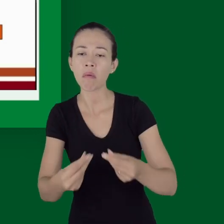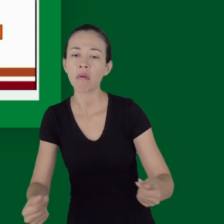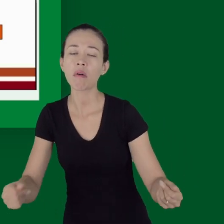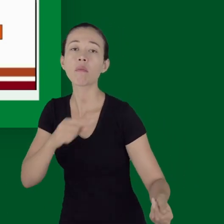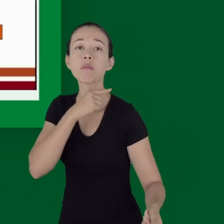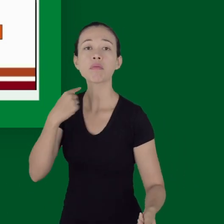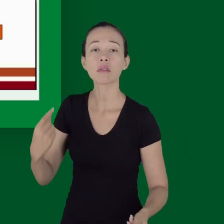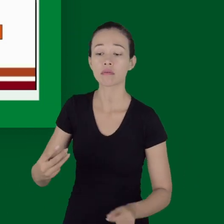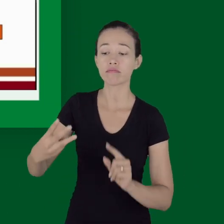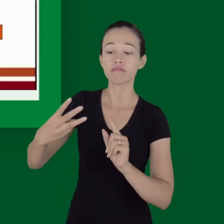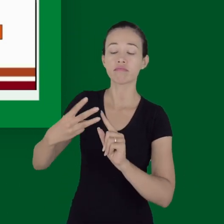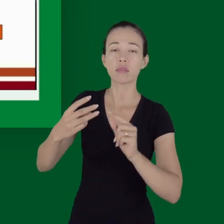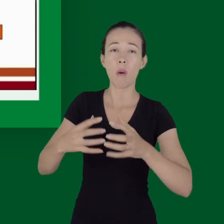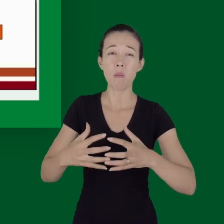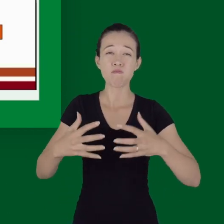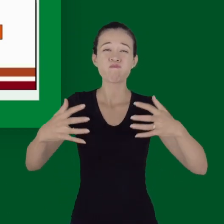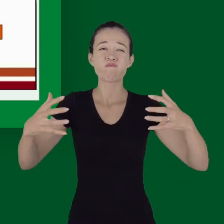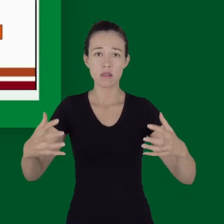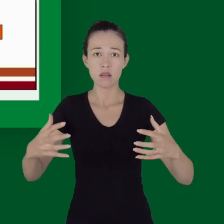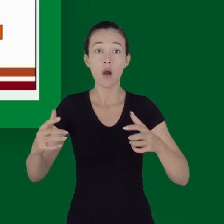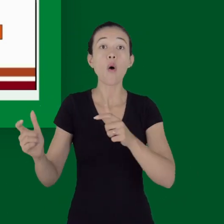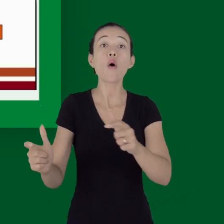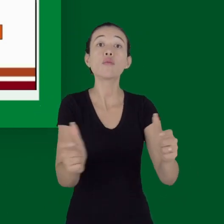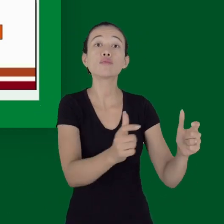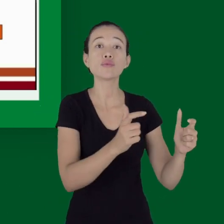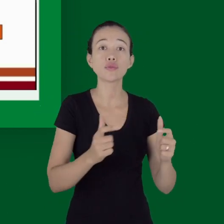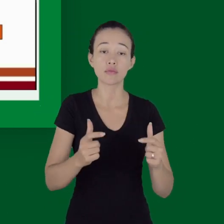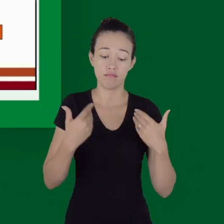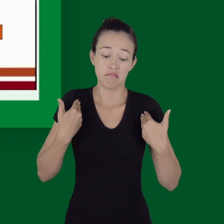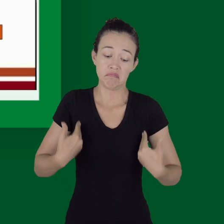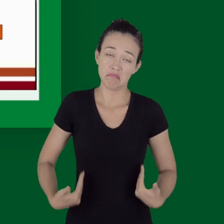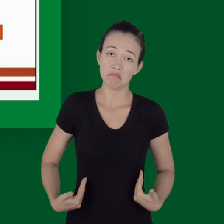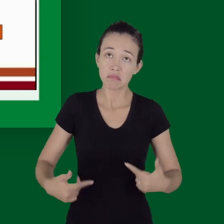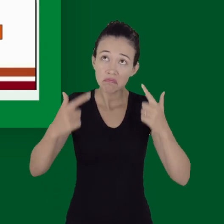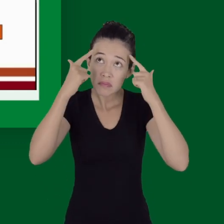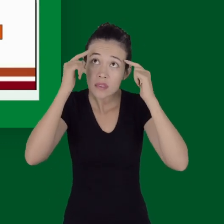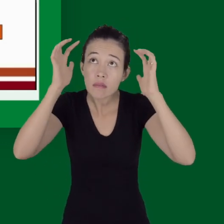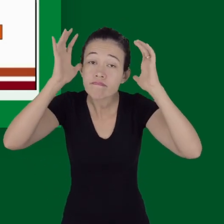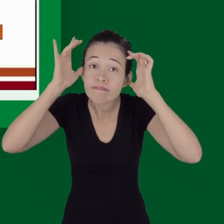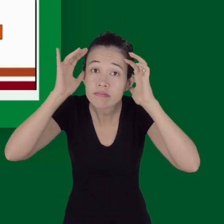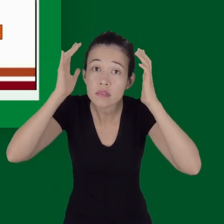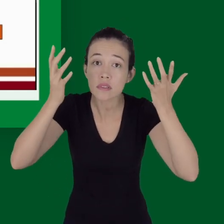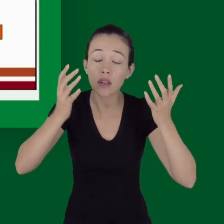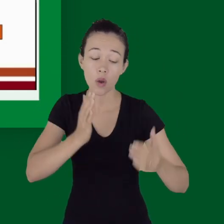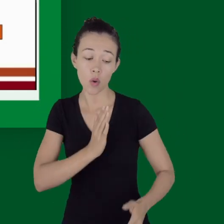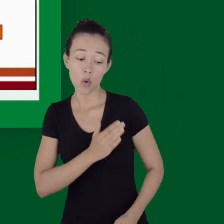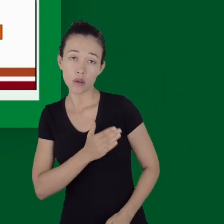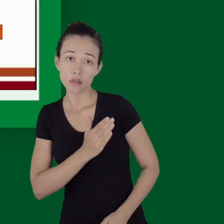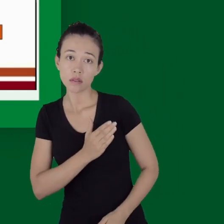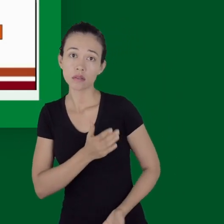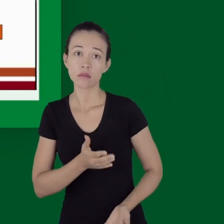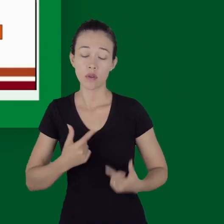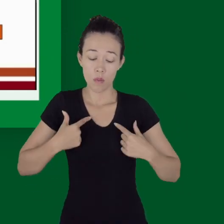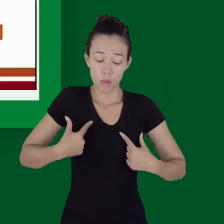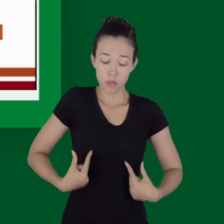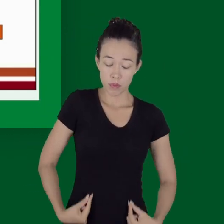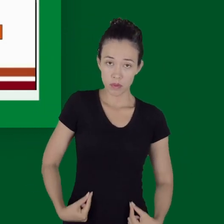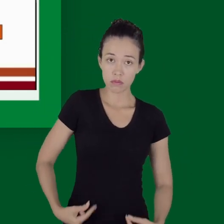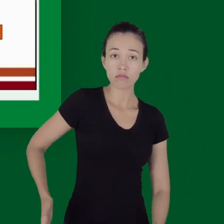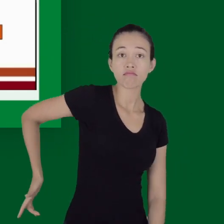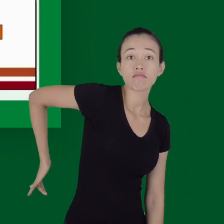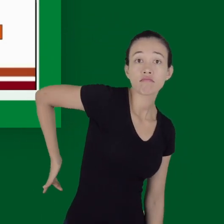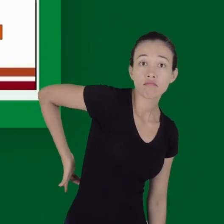tecidos que são vitais para o funcionamento do organismo. No cérebro, coração, pulmão, guim e fígado.